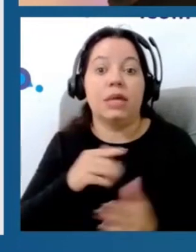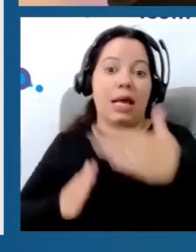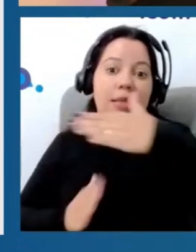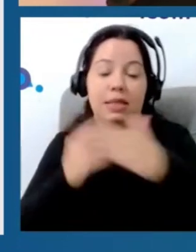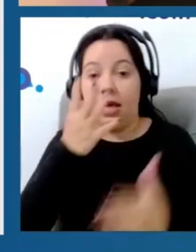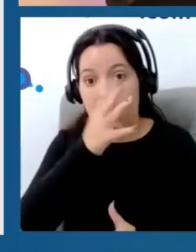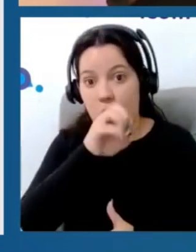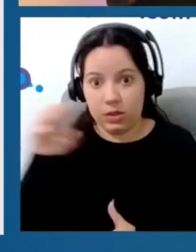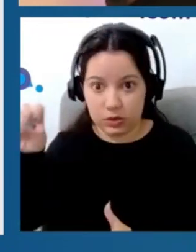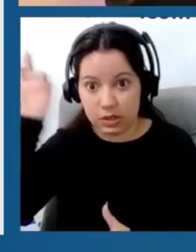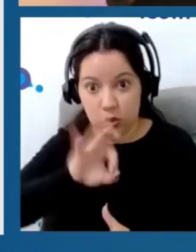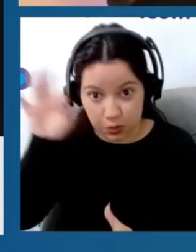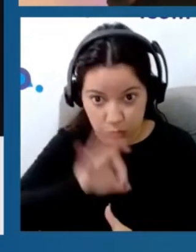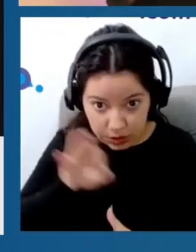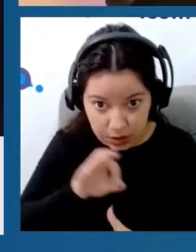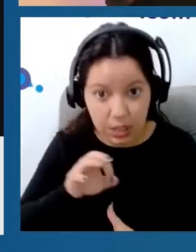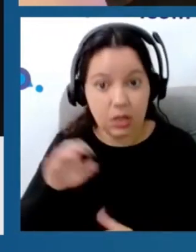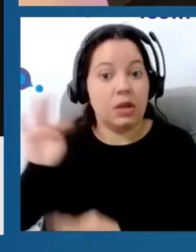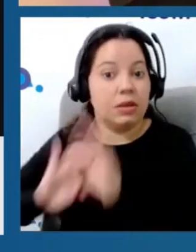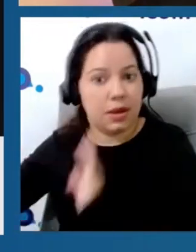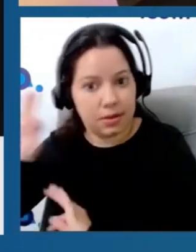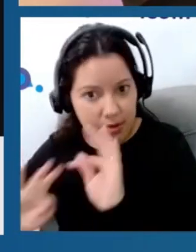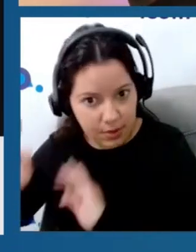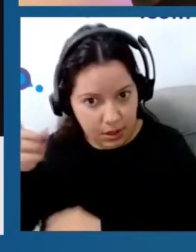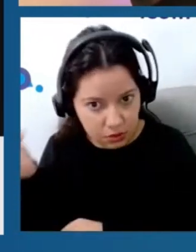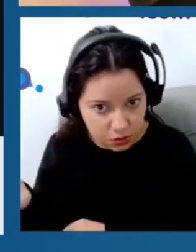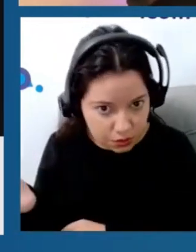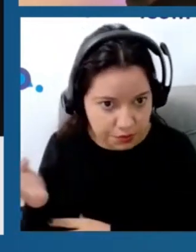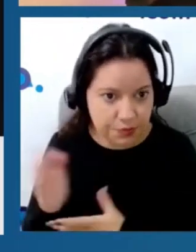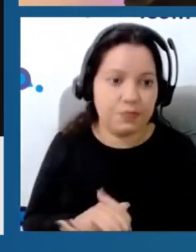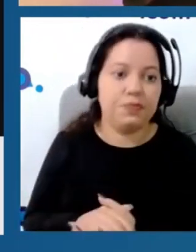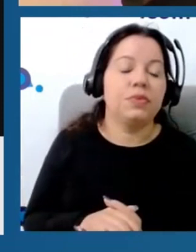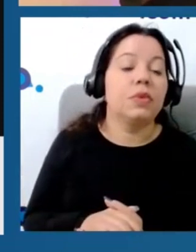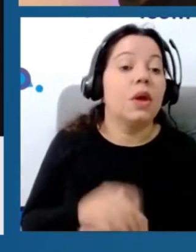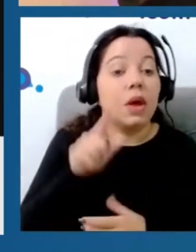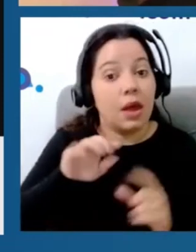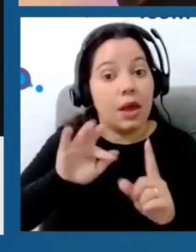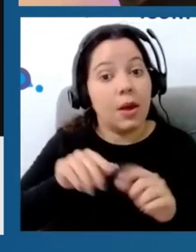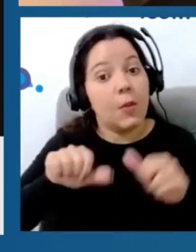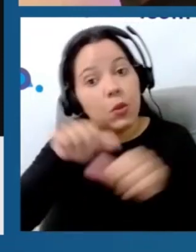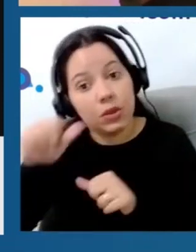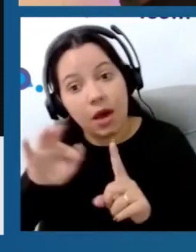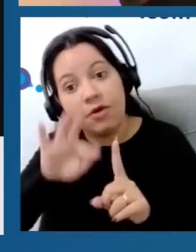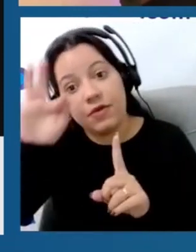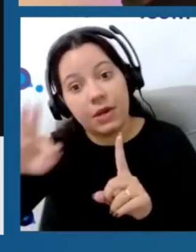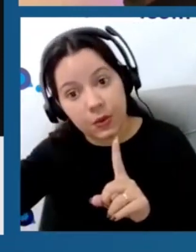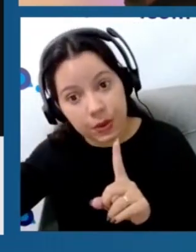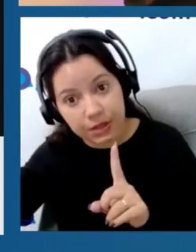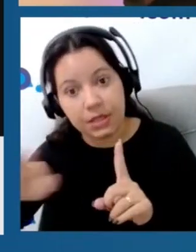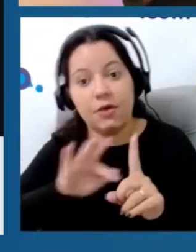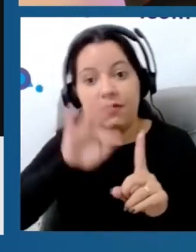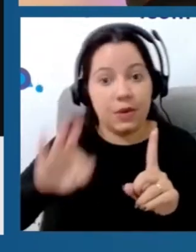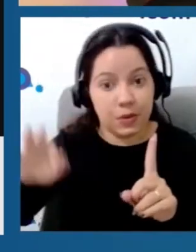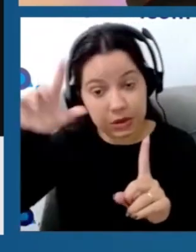terapêutica no tratamento pré-clínico. Então, a alternância da frequência entre alta e baixa, associada ao ajuste da